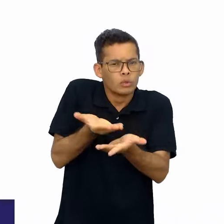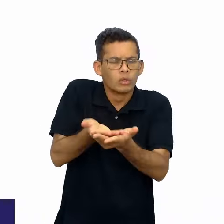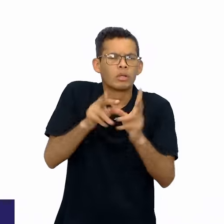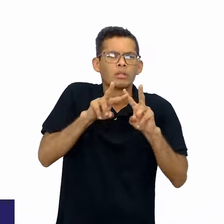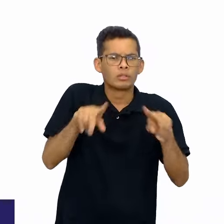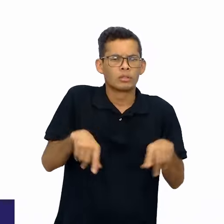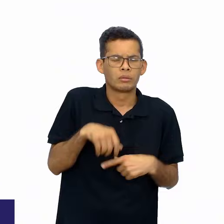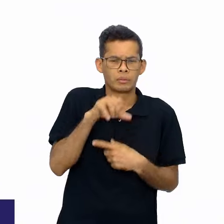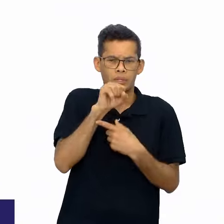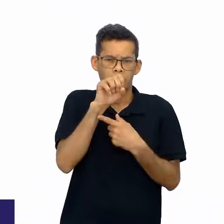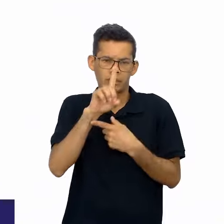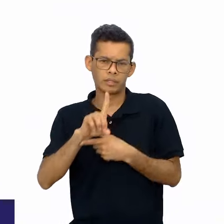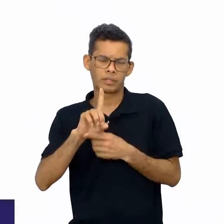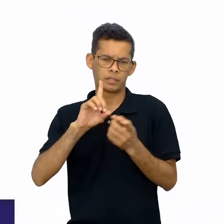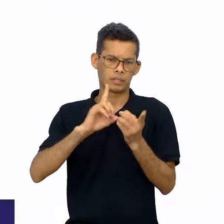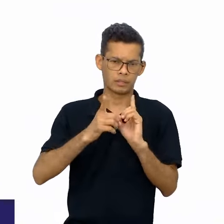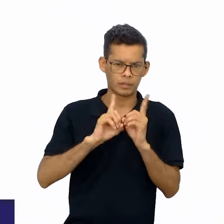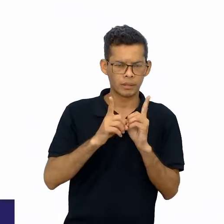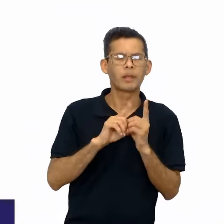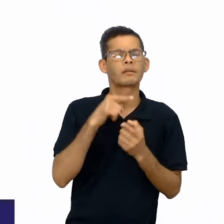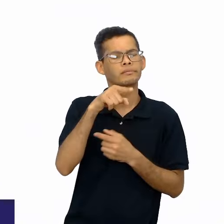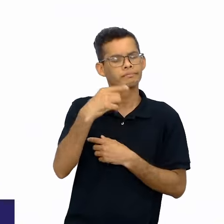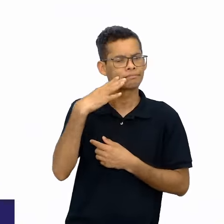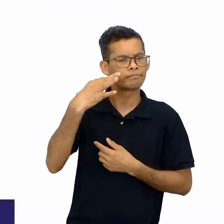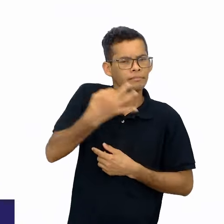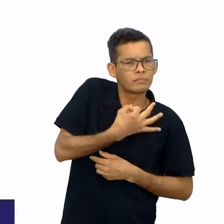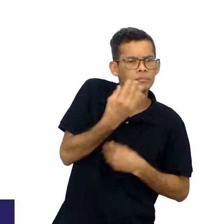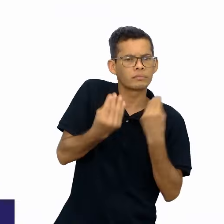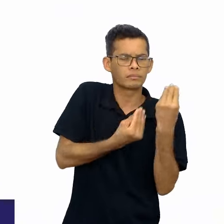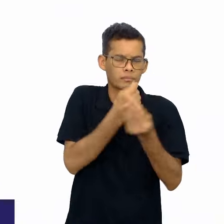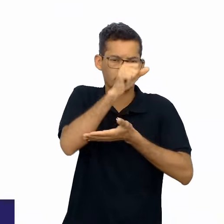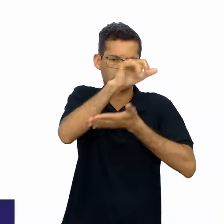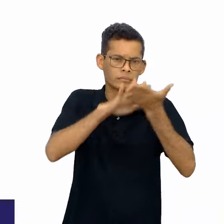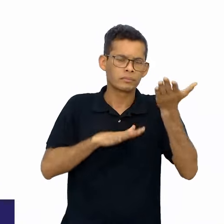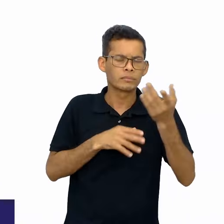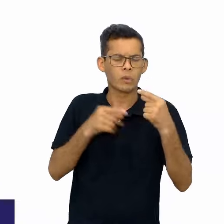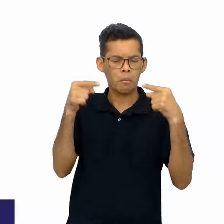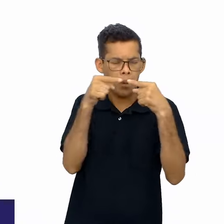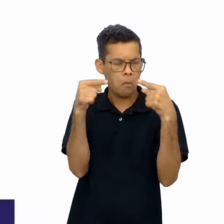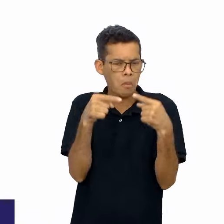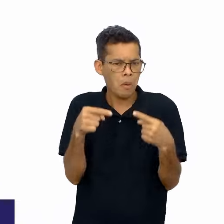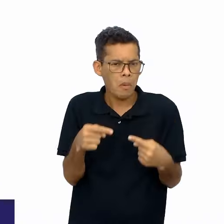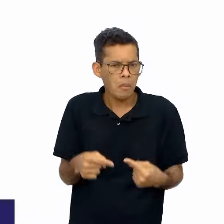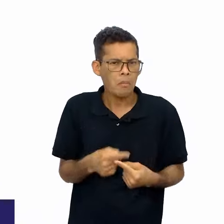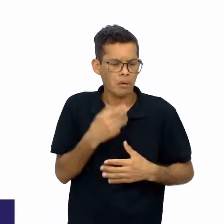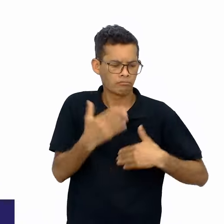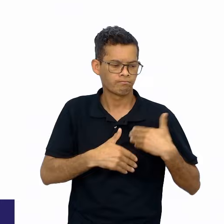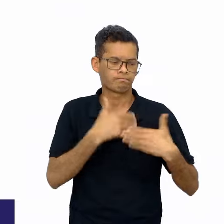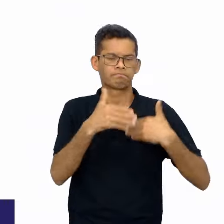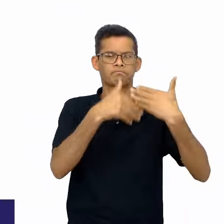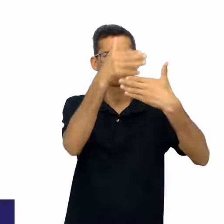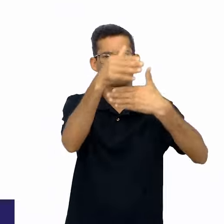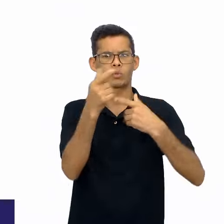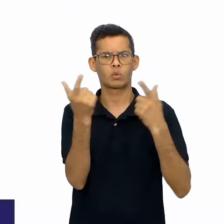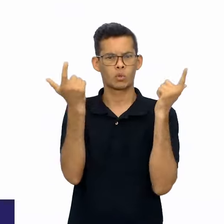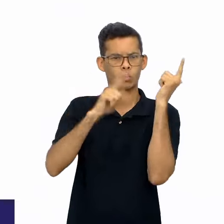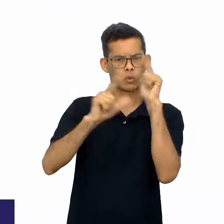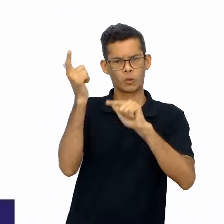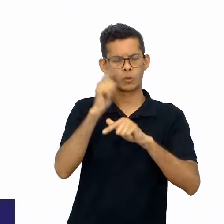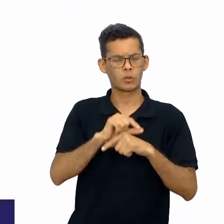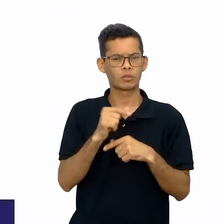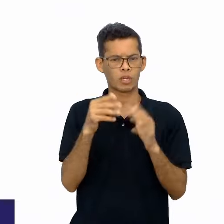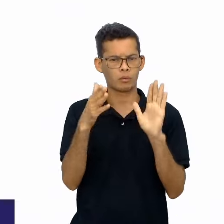didática, buscando conhecer e compreender como as atividades se relacionam e progridem a fim de atingir os